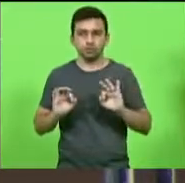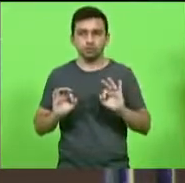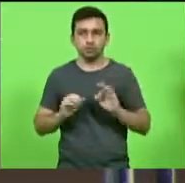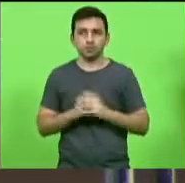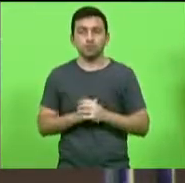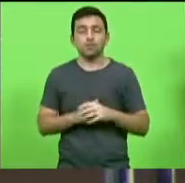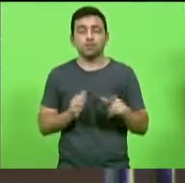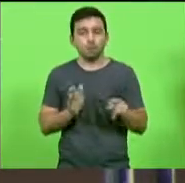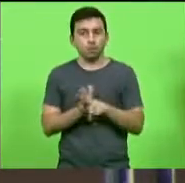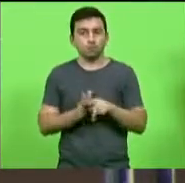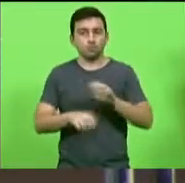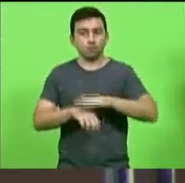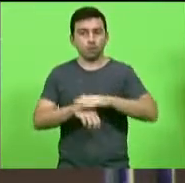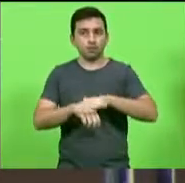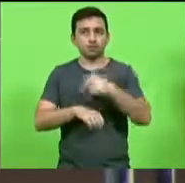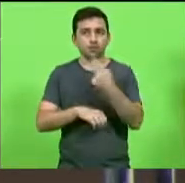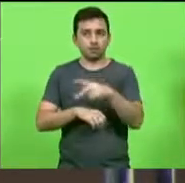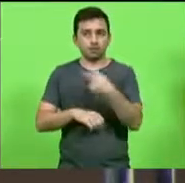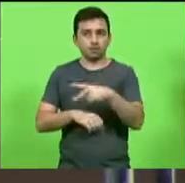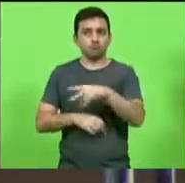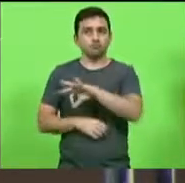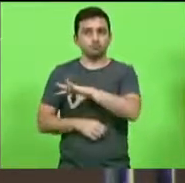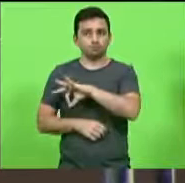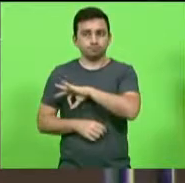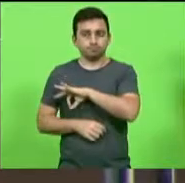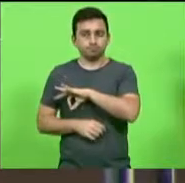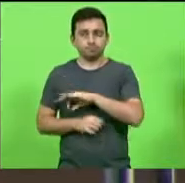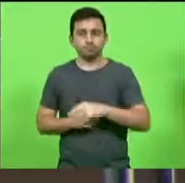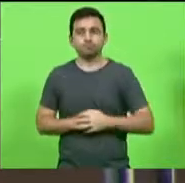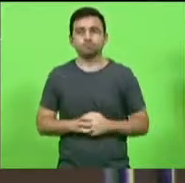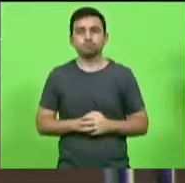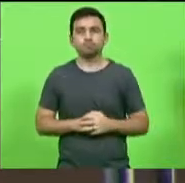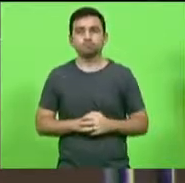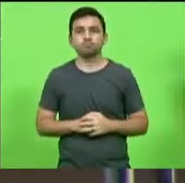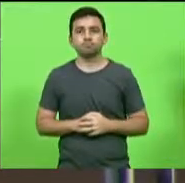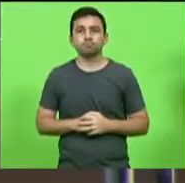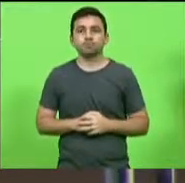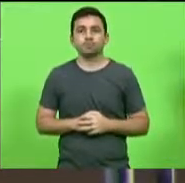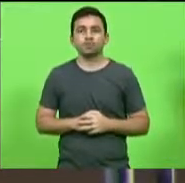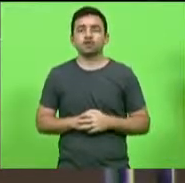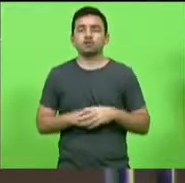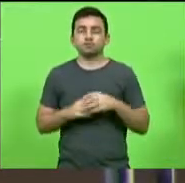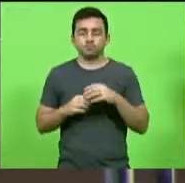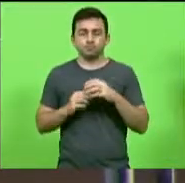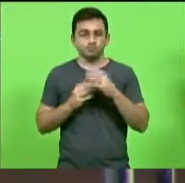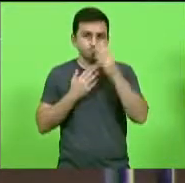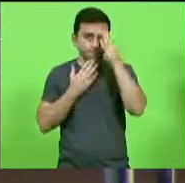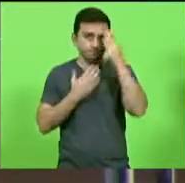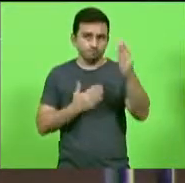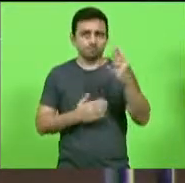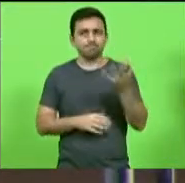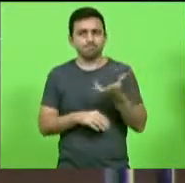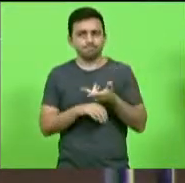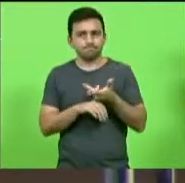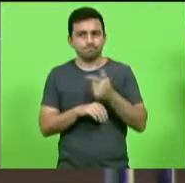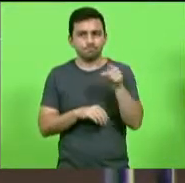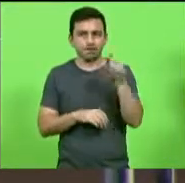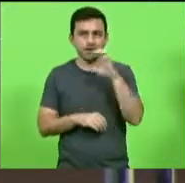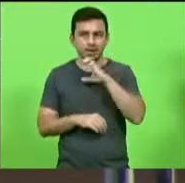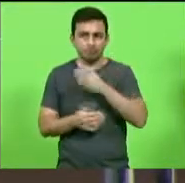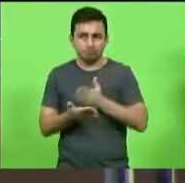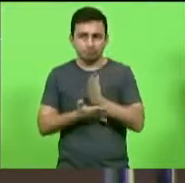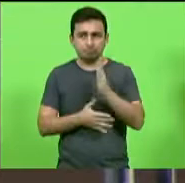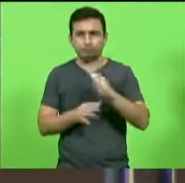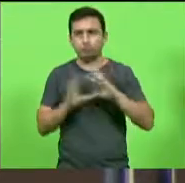militar a patente dele então minha gratidão pela sua agilidade e aprovação de todos os